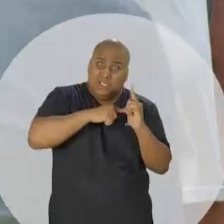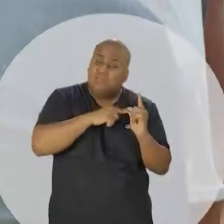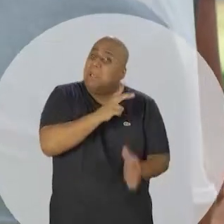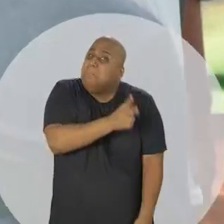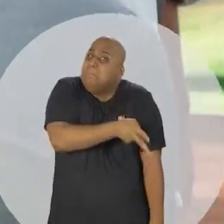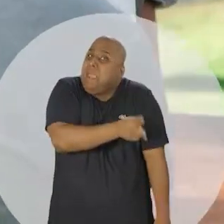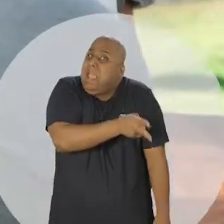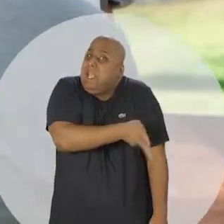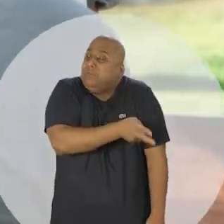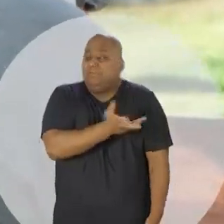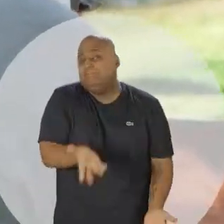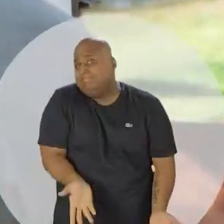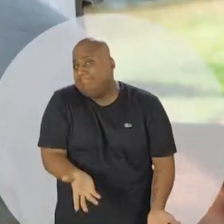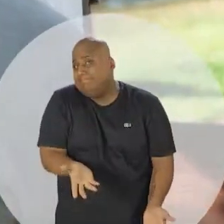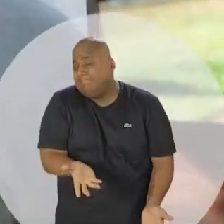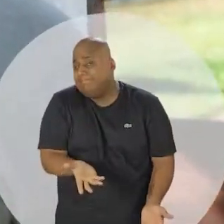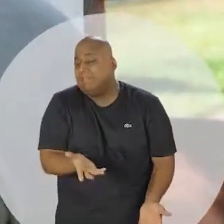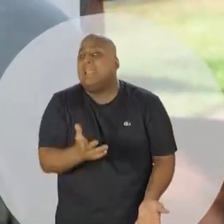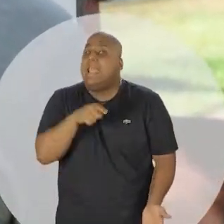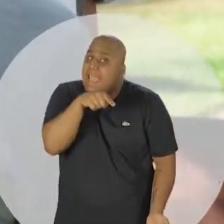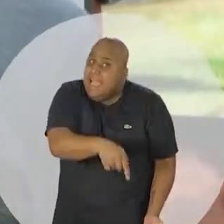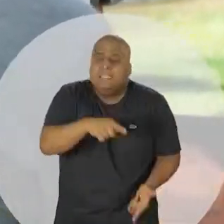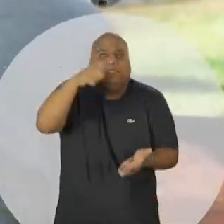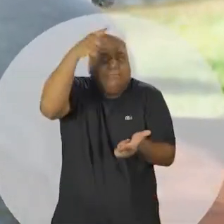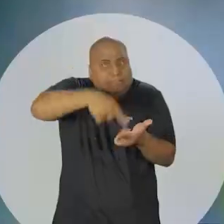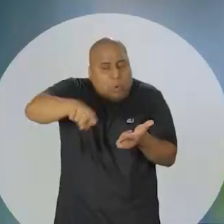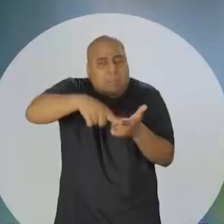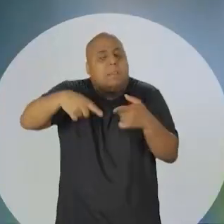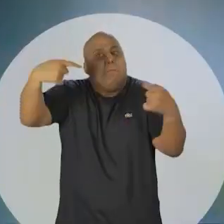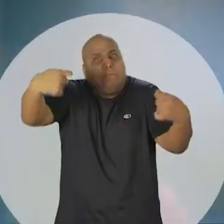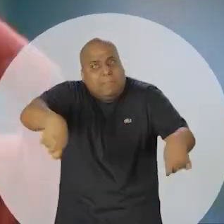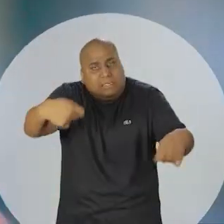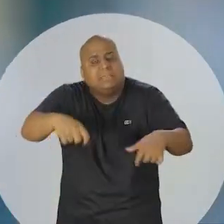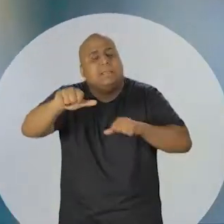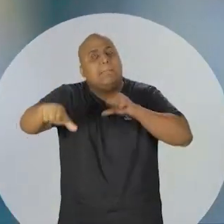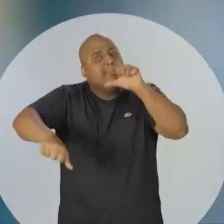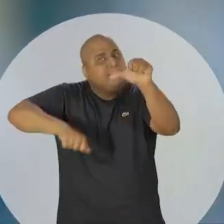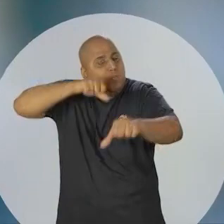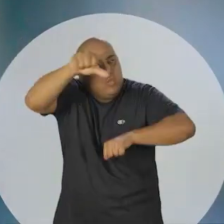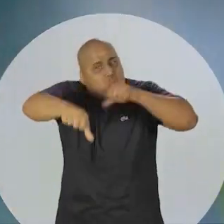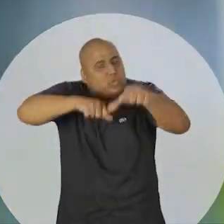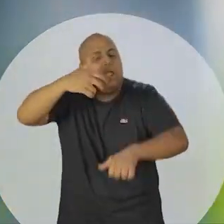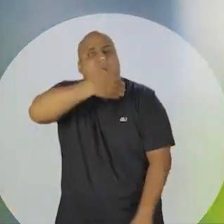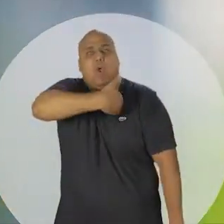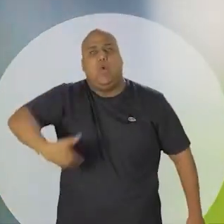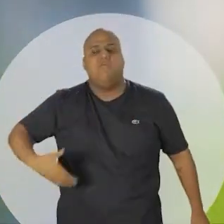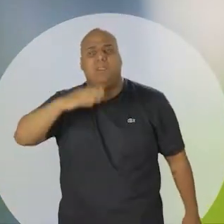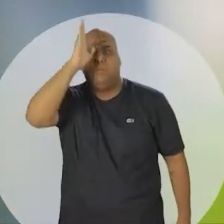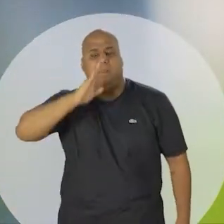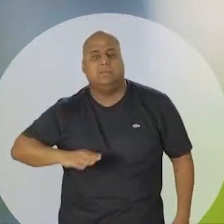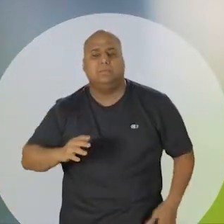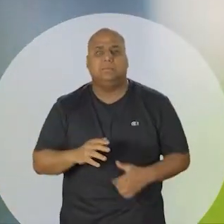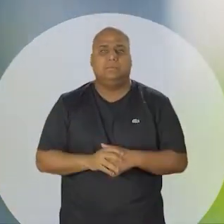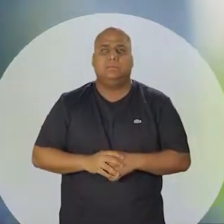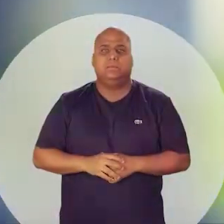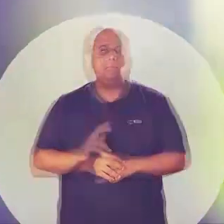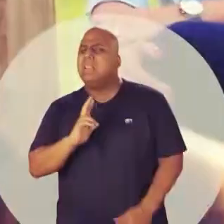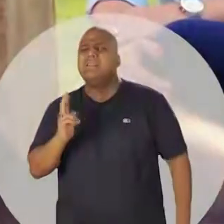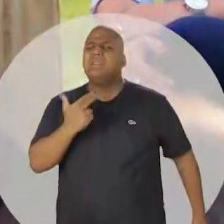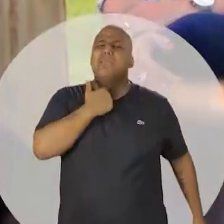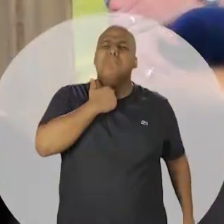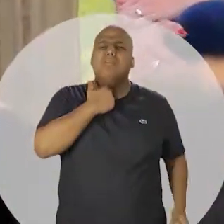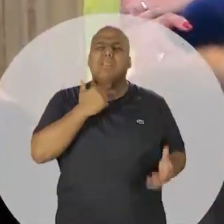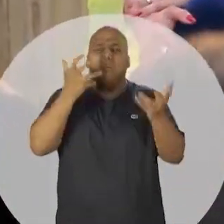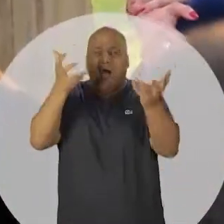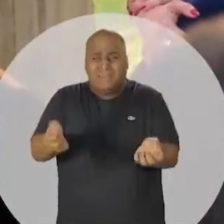conta está do mesmo tamanho e você não tem mais a cama para vender. Então, evidentemente, nós temos que fazer um desenho que reforme as contas do governo brasileiro.